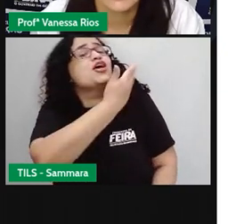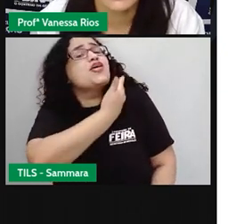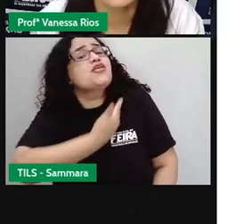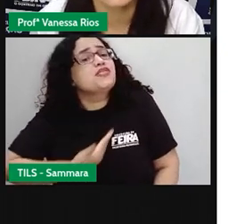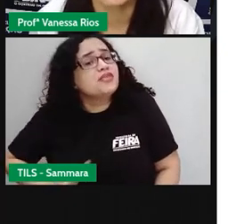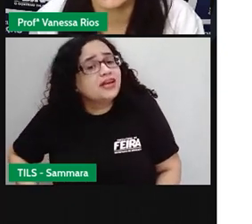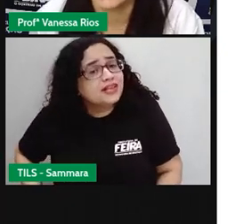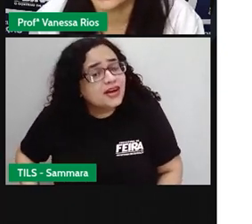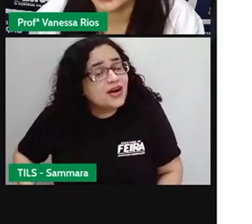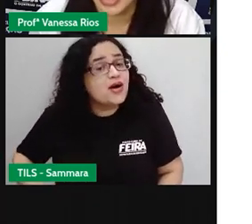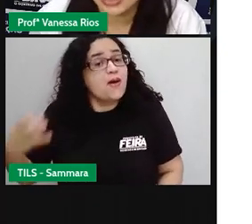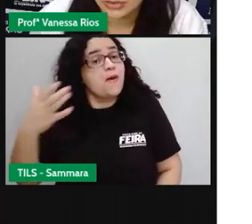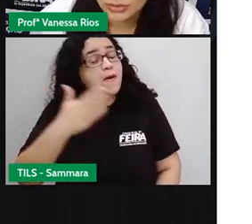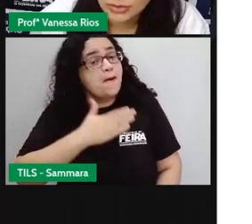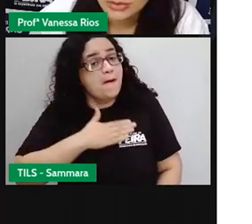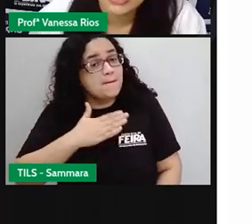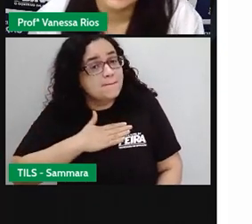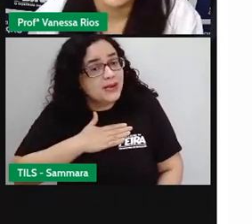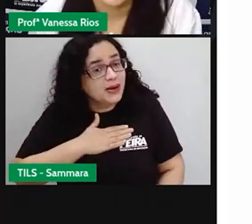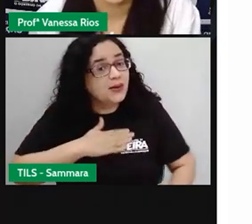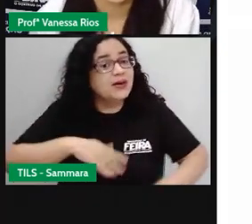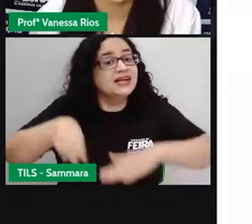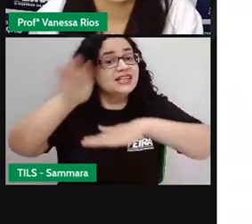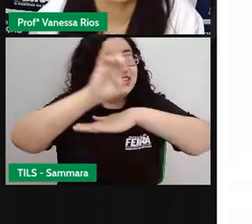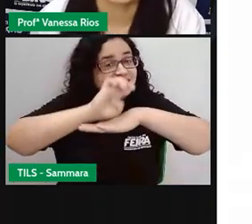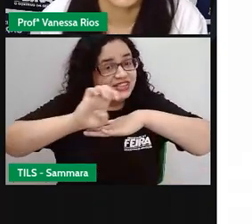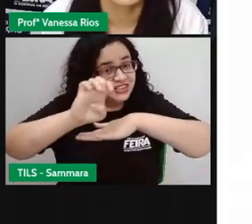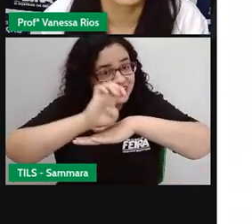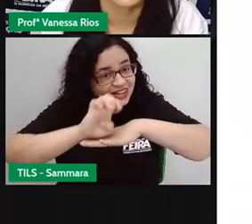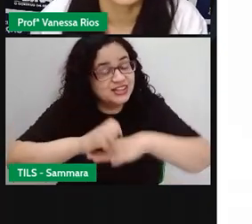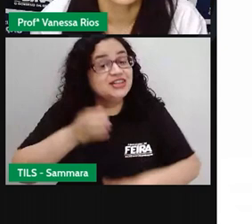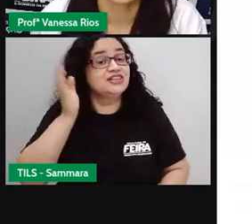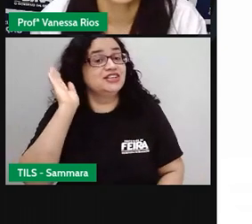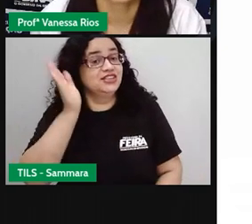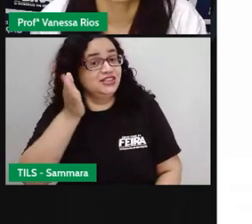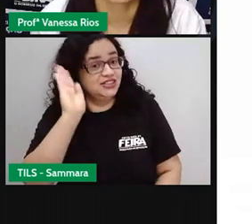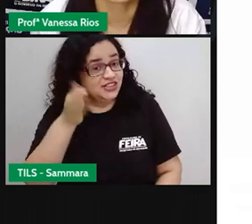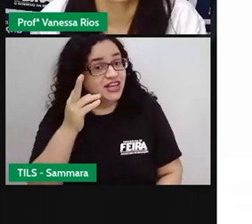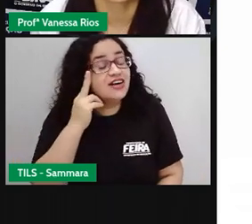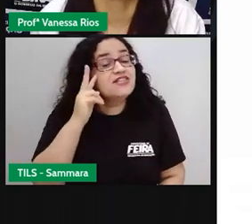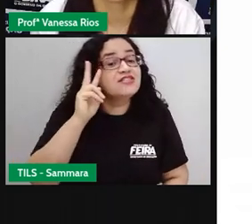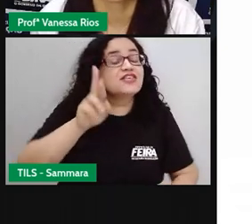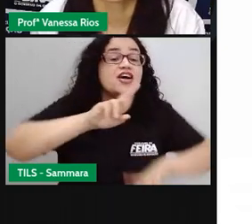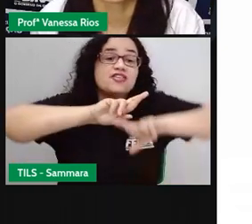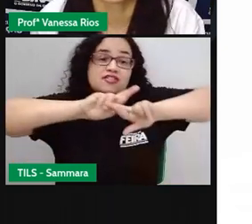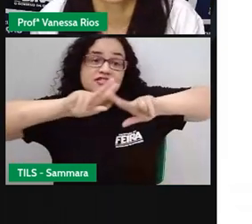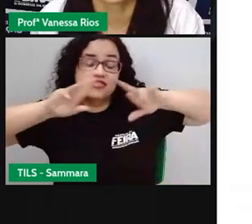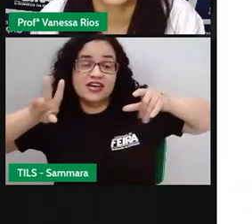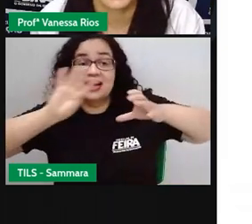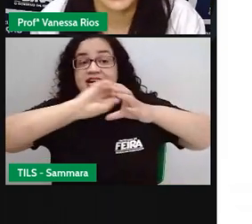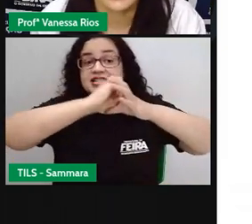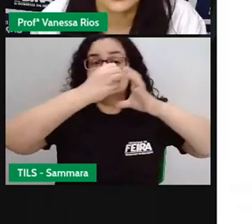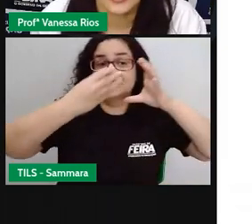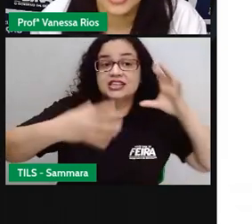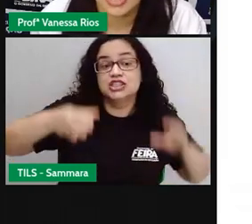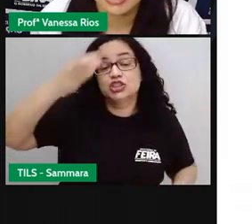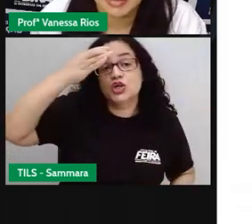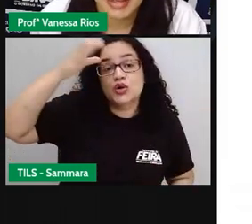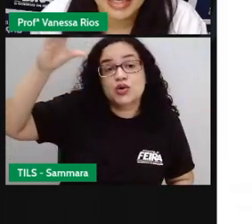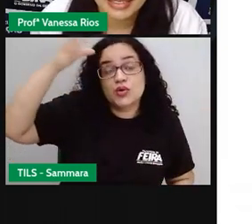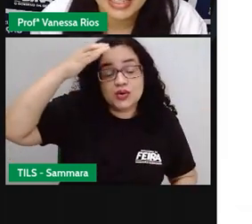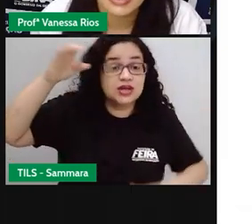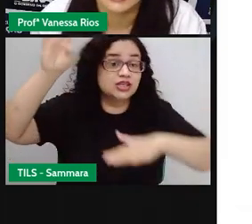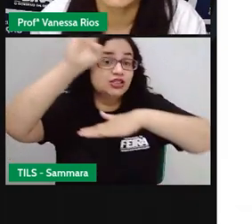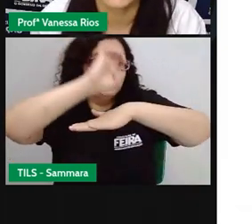quem governa meu estado? A gente já vem falando aí, né, sobre várias características culturais do